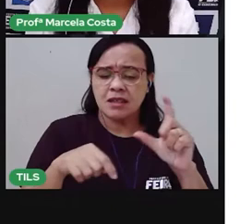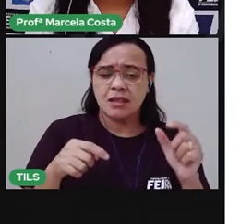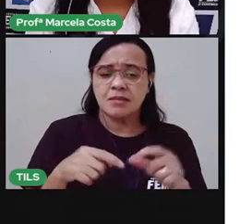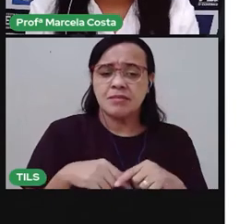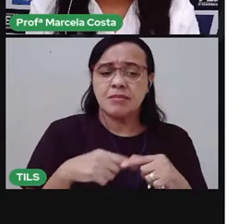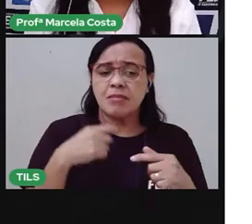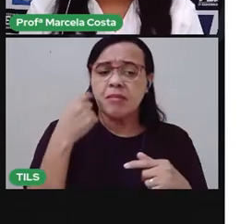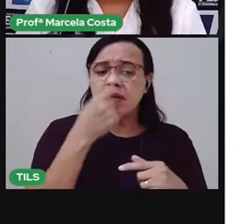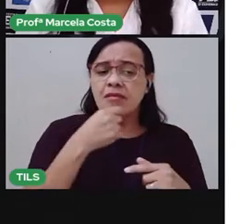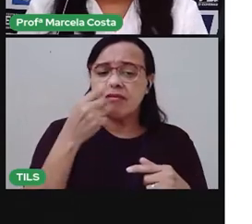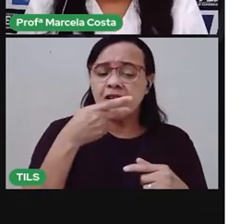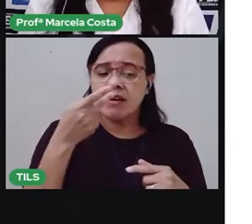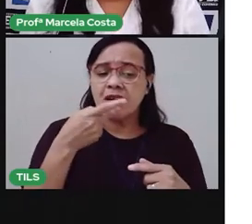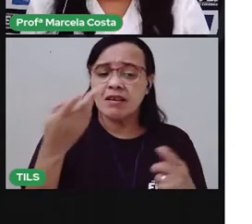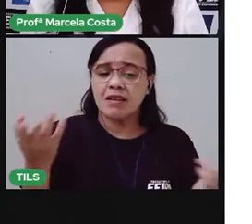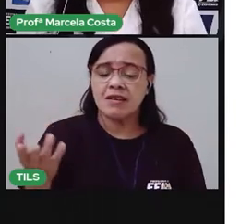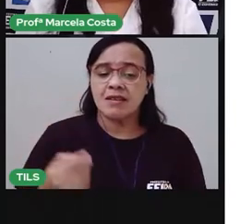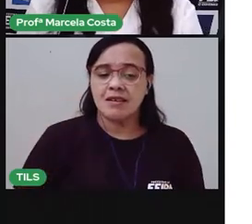palavra?